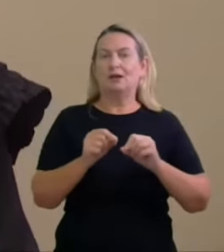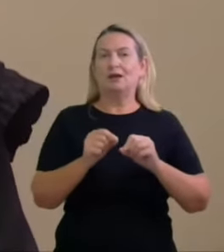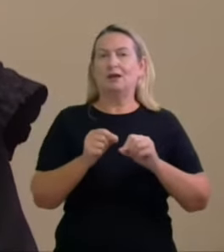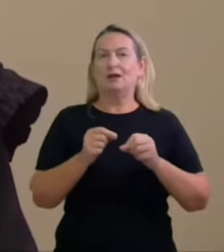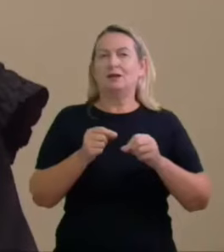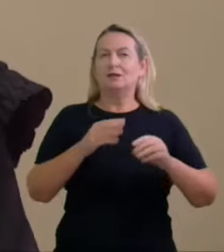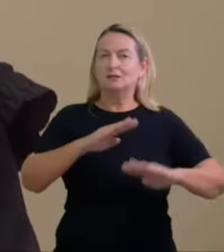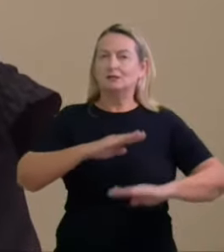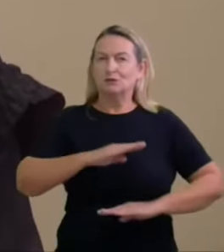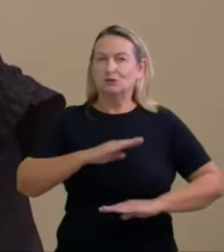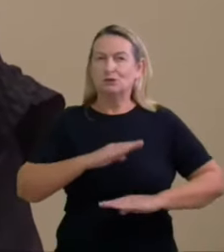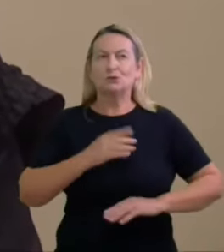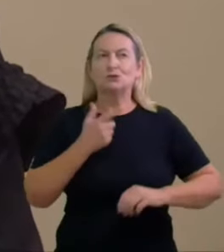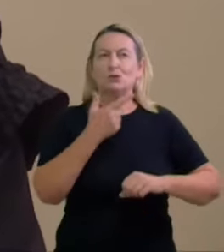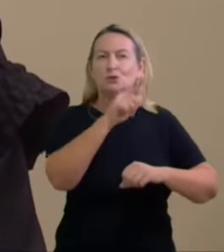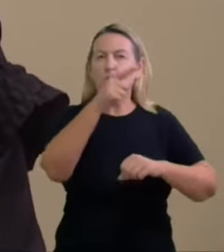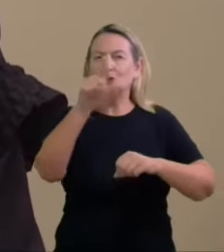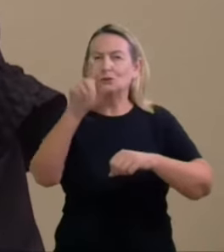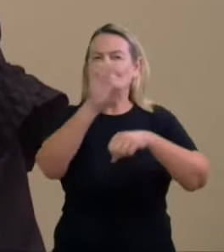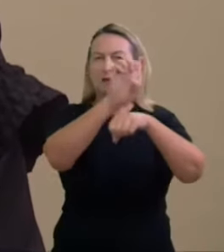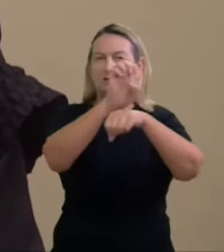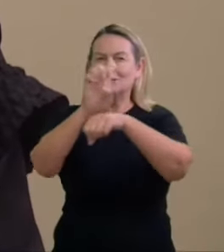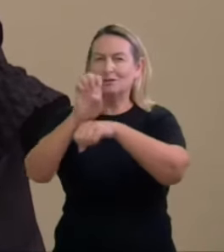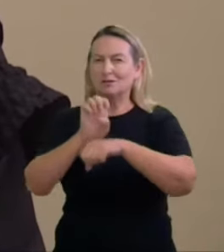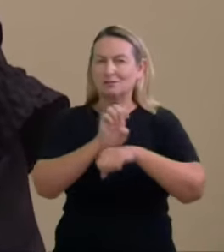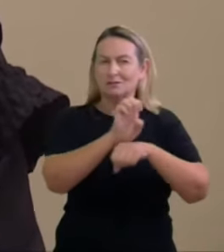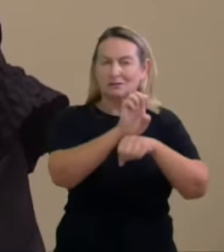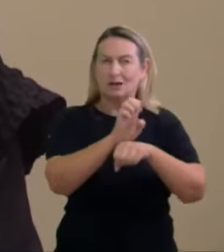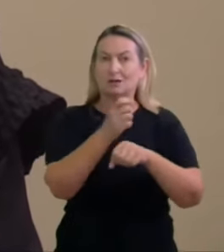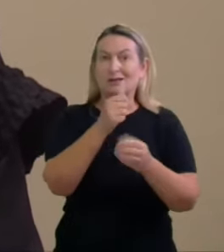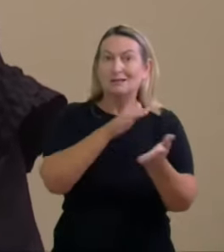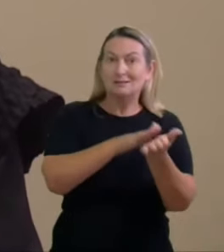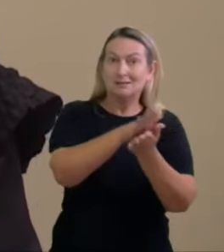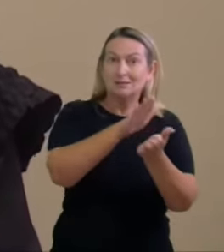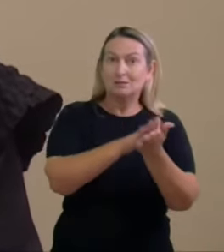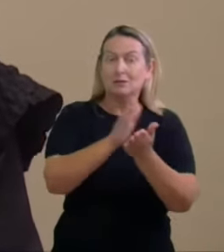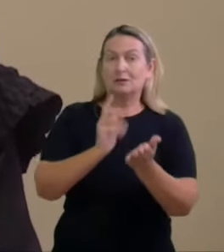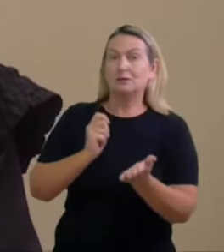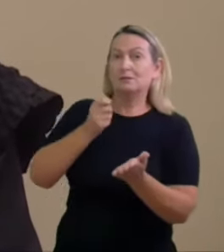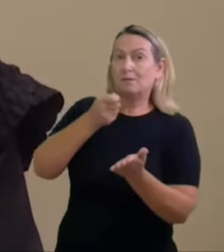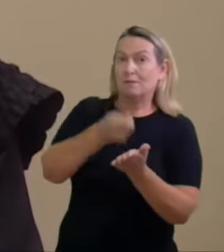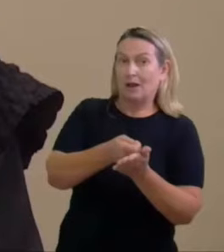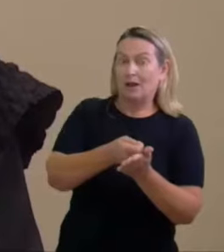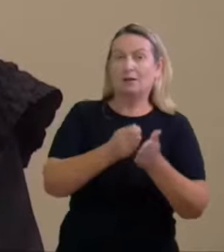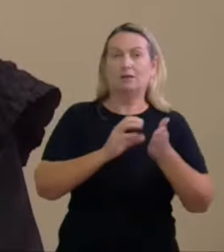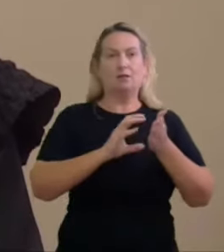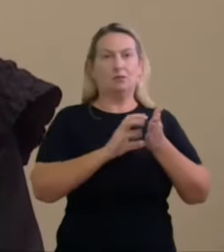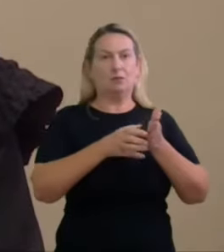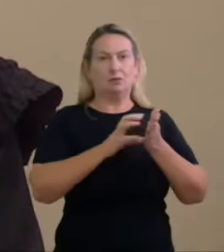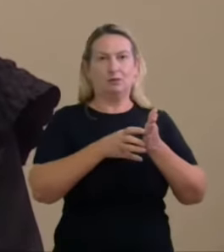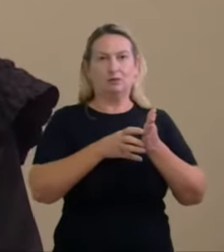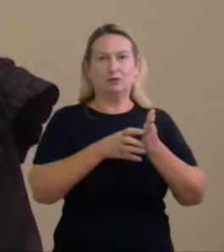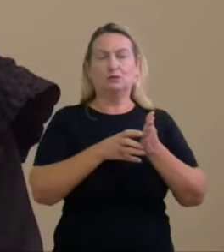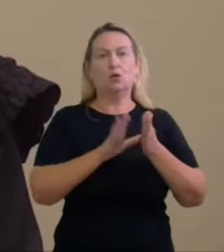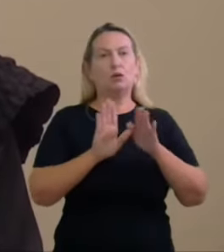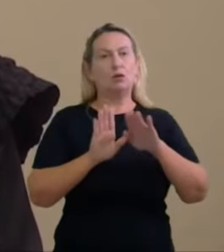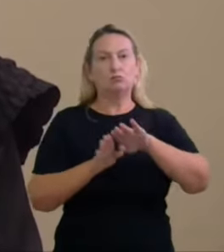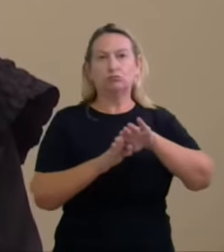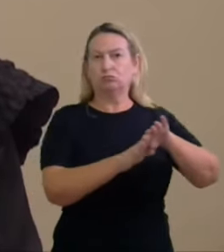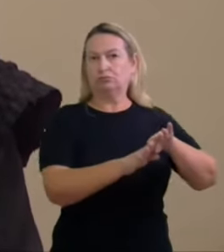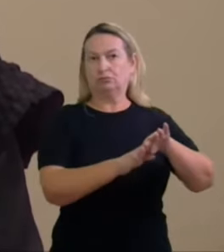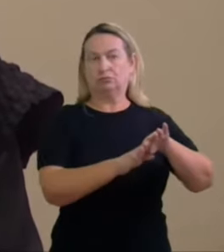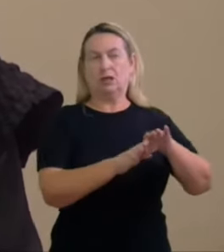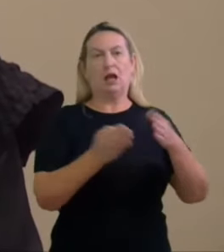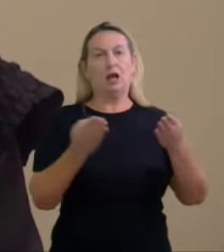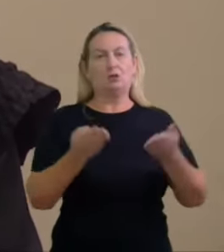outros estados e que cujas despesas foram pagas aqui pelo partido eles não devem ser considerados para efeitos